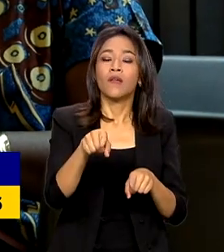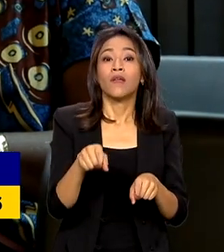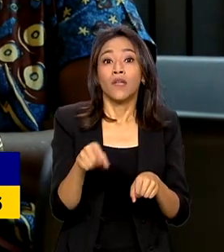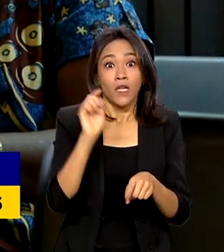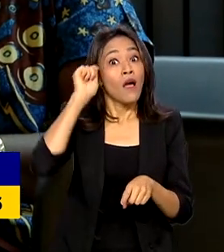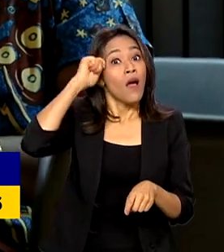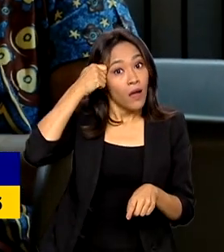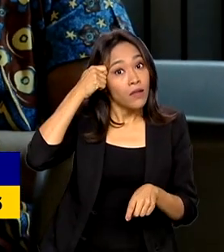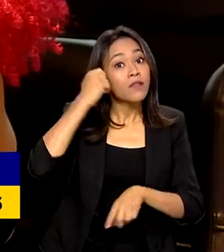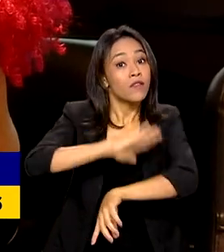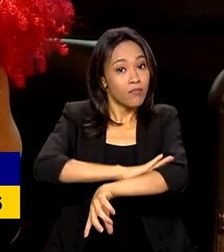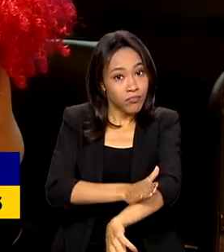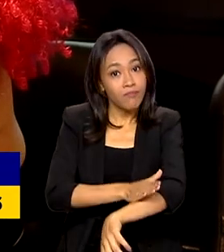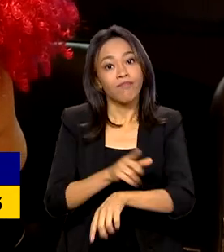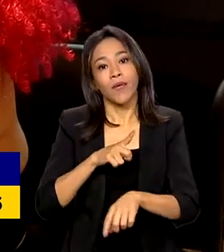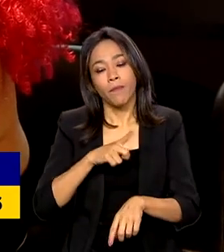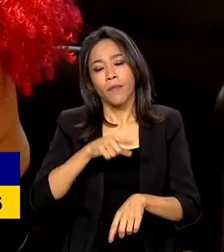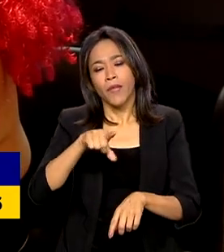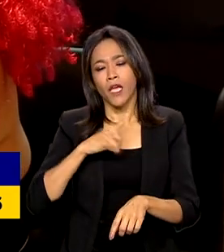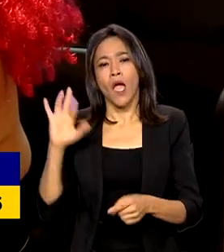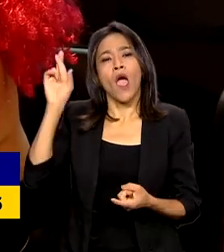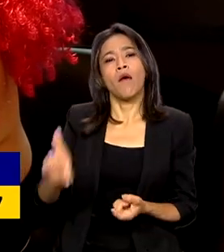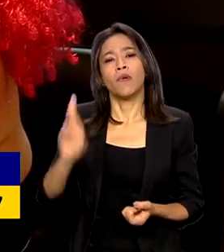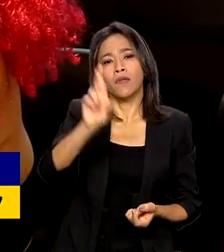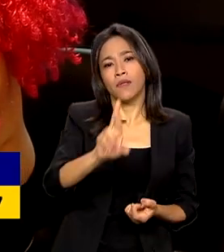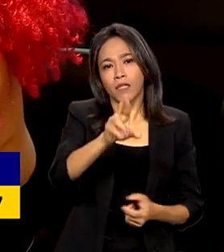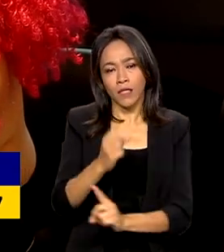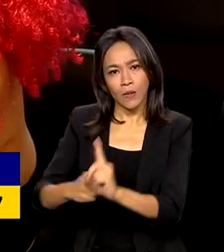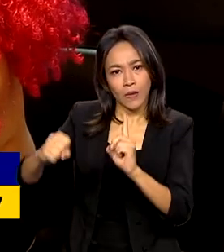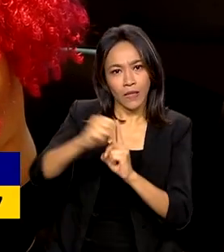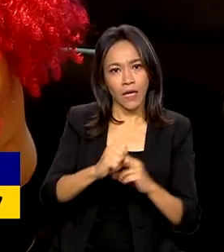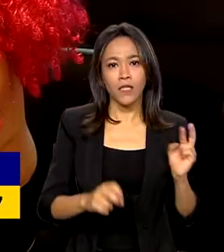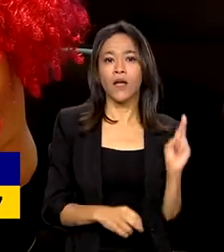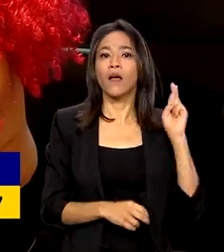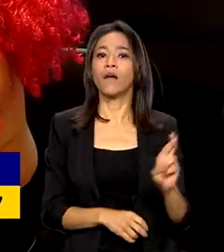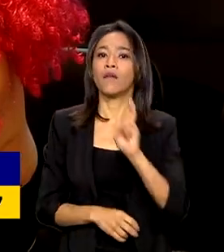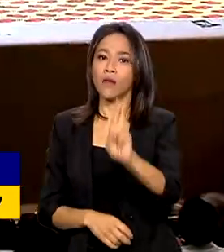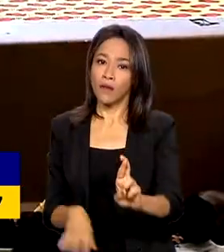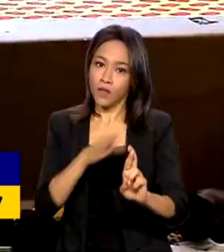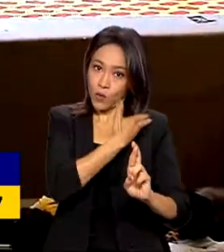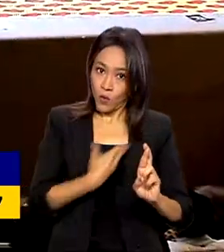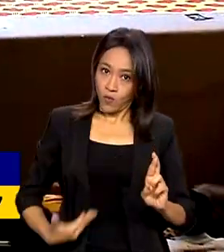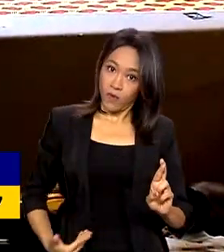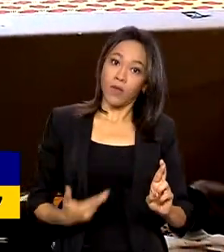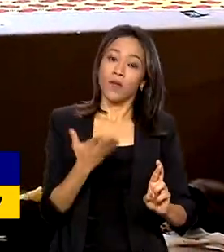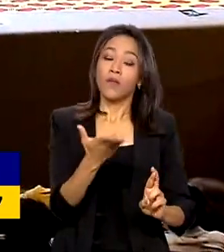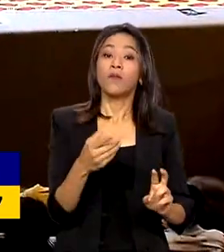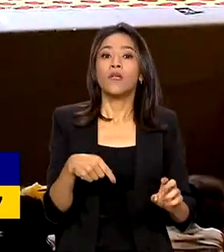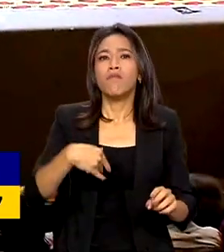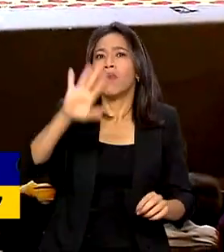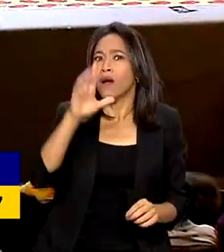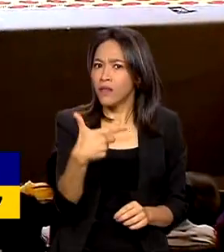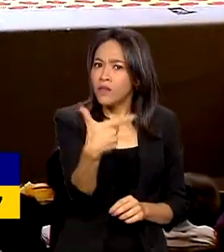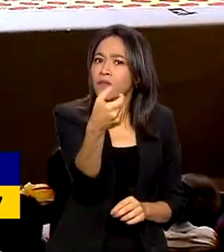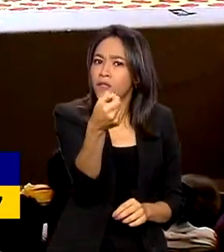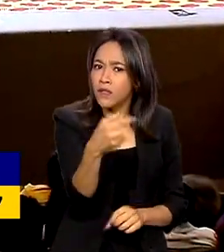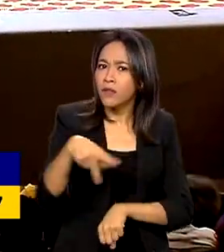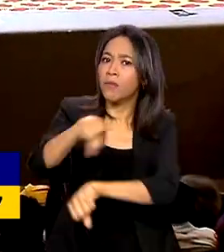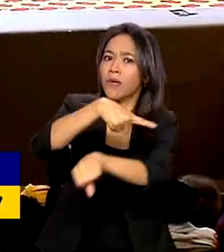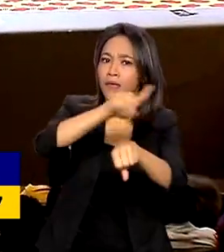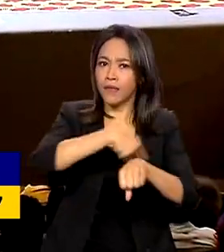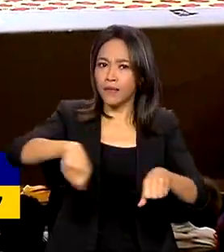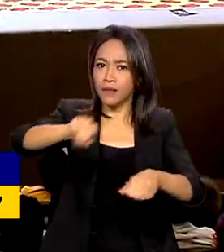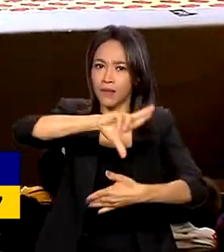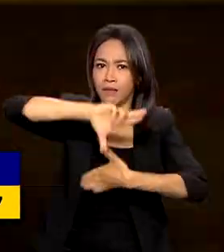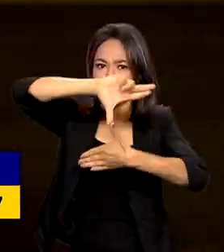encontro tem a participação de entidades da sociedade civil e do poder público do Brasil e de mais de 20 países da América Latina